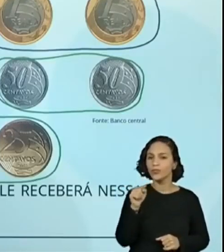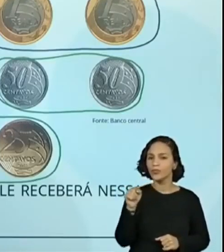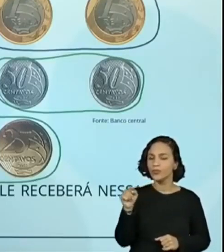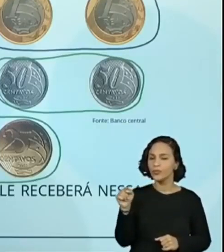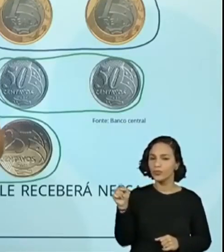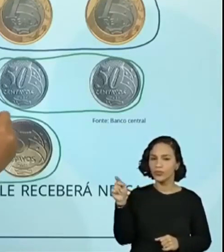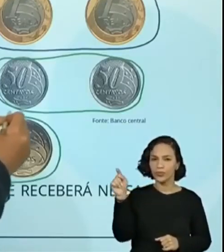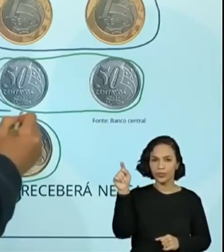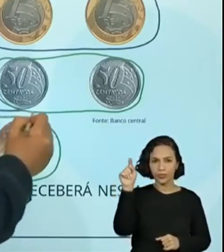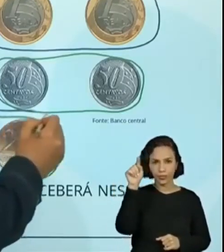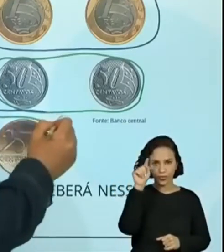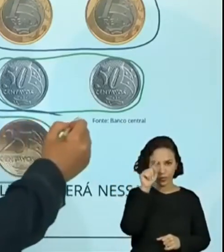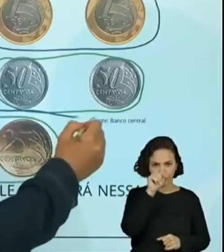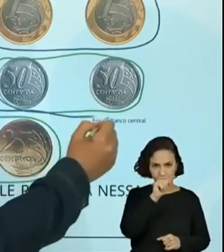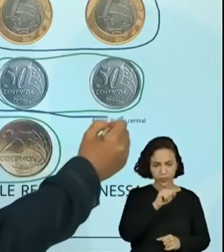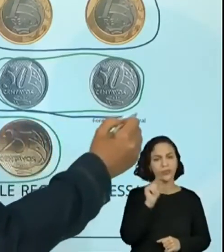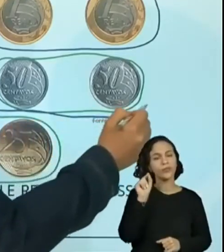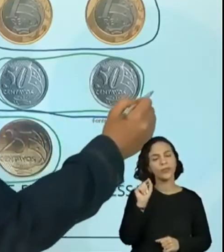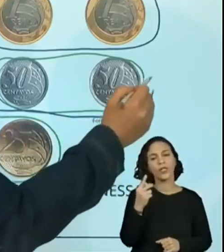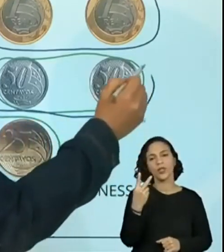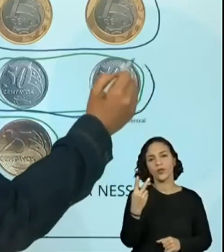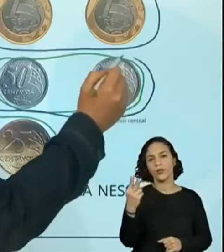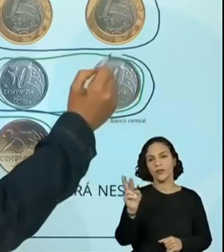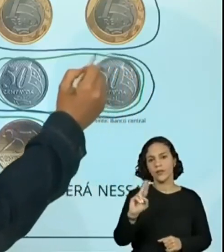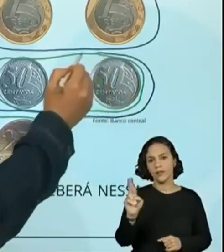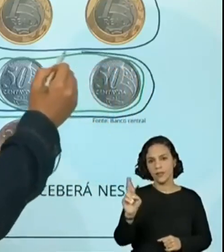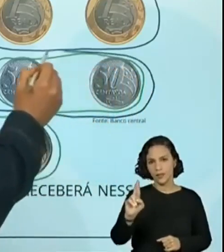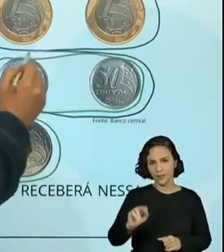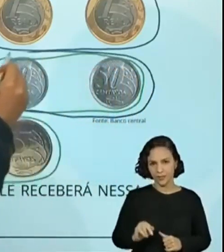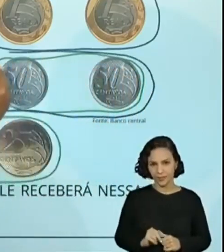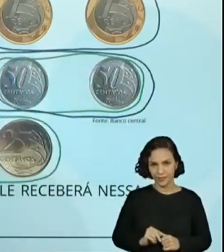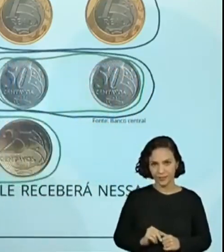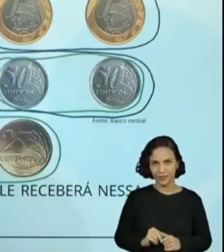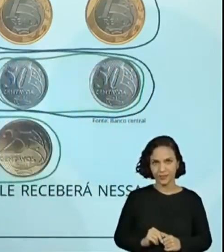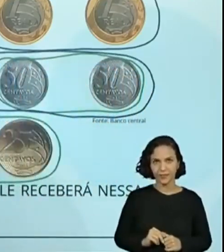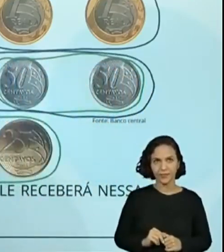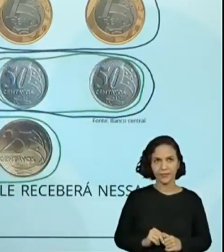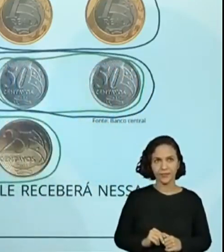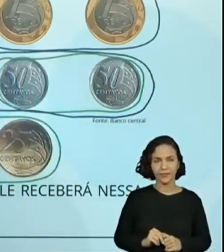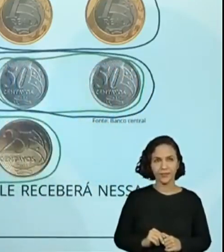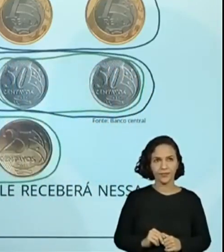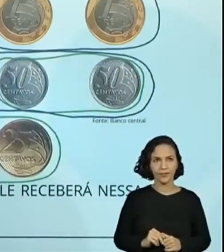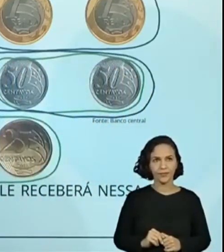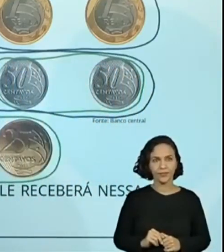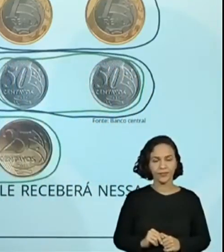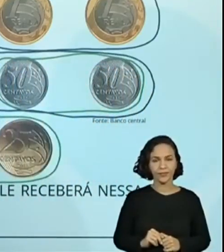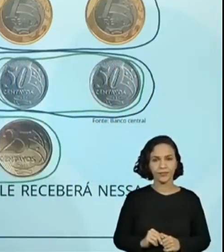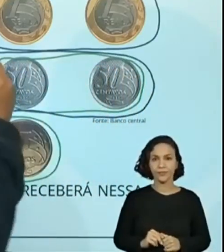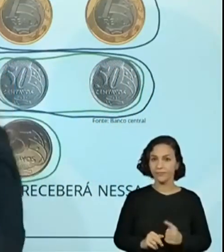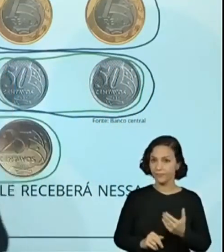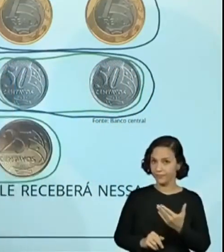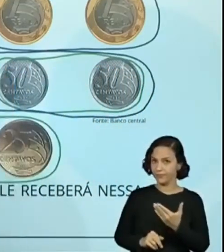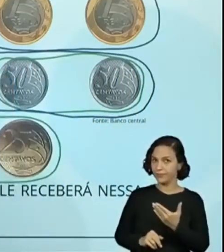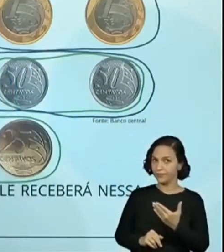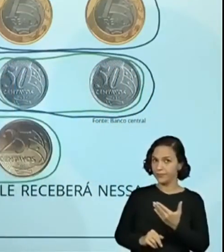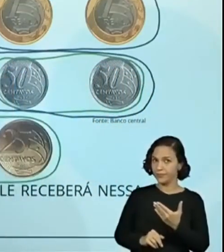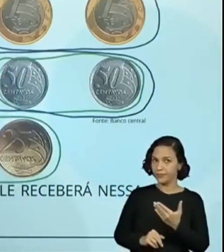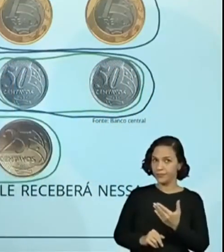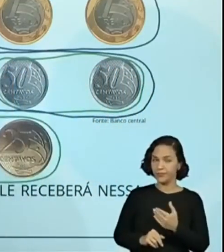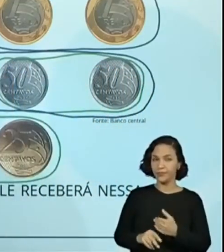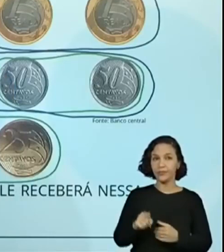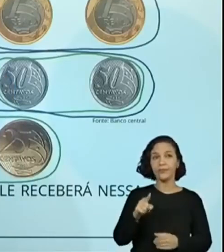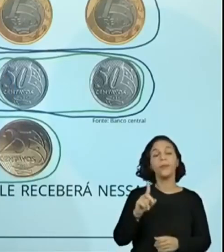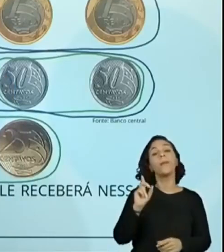essas quatro moedas aqui, da primeira linha. Quatro moedas de cinquenta centavos. E aqui faz?